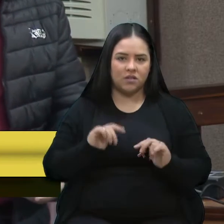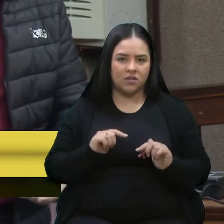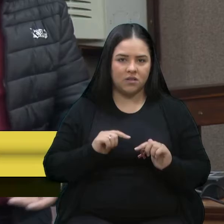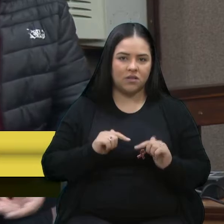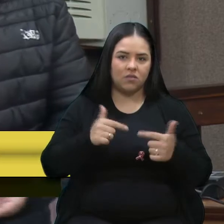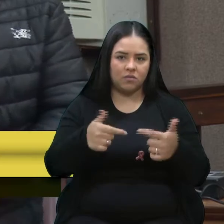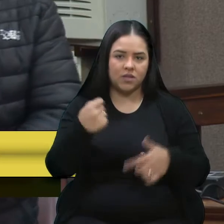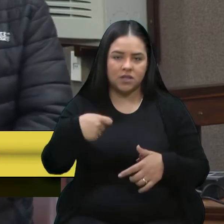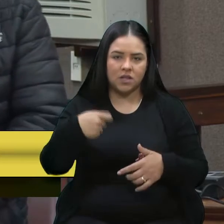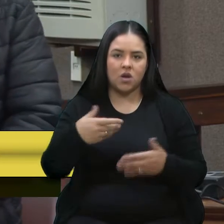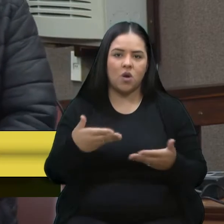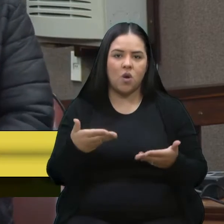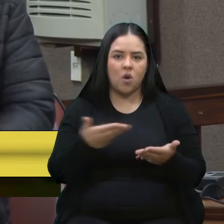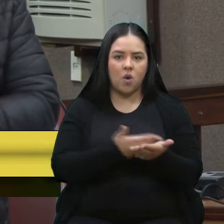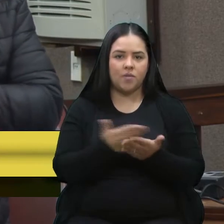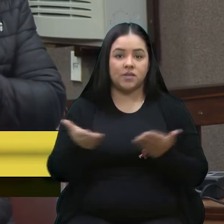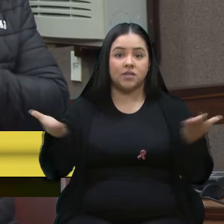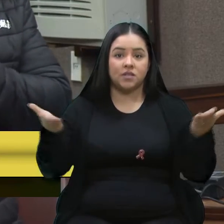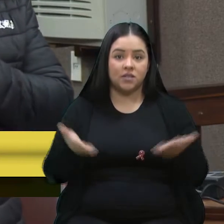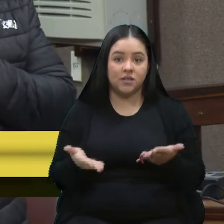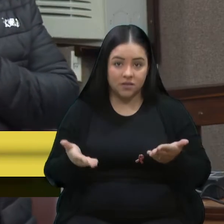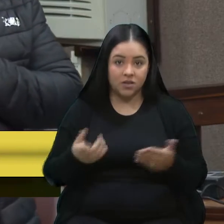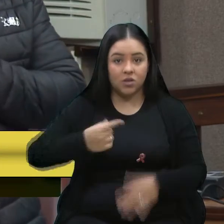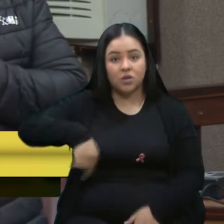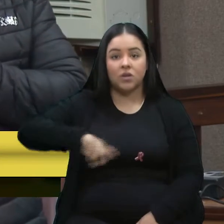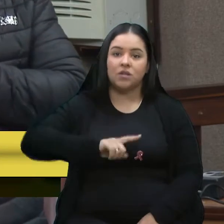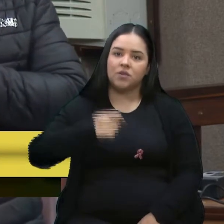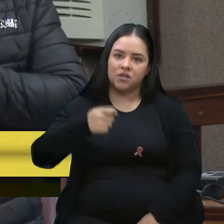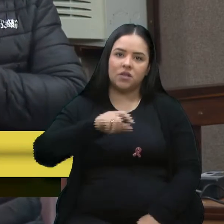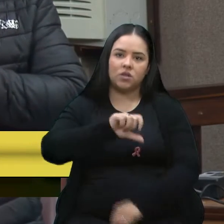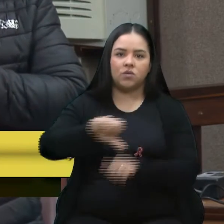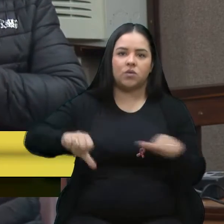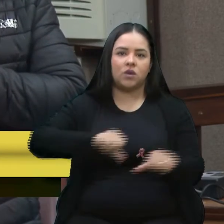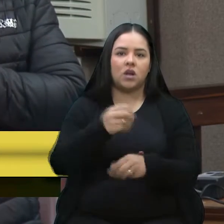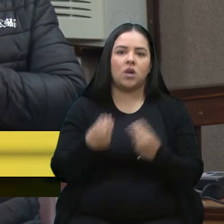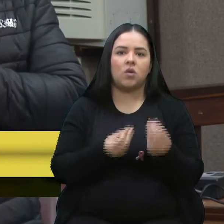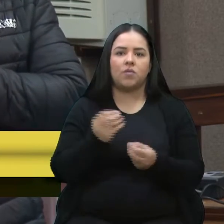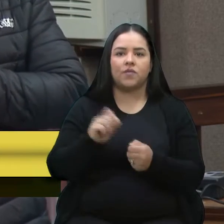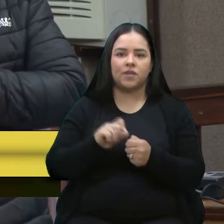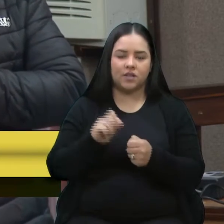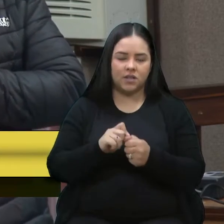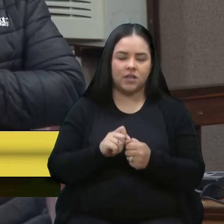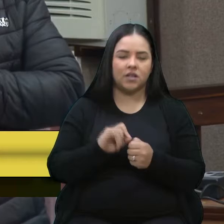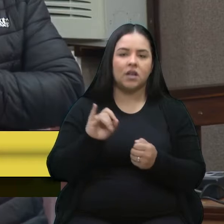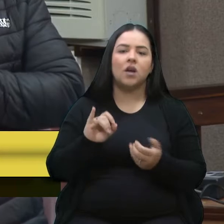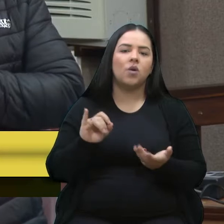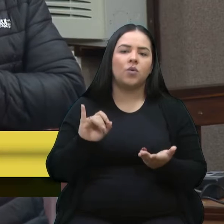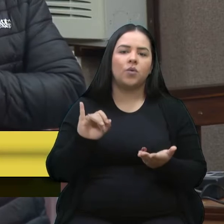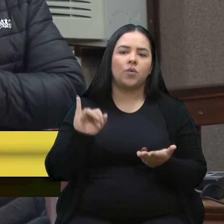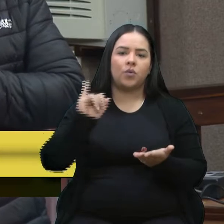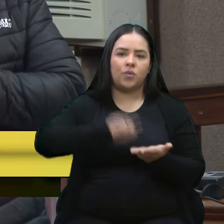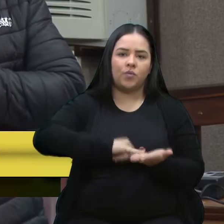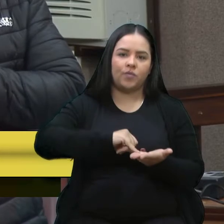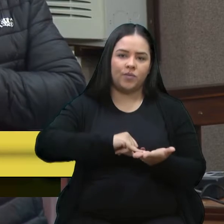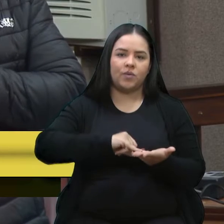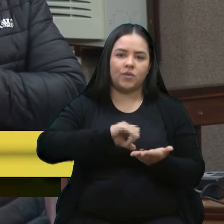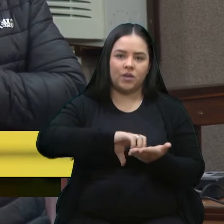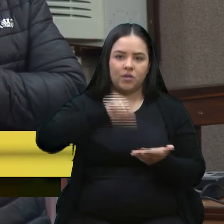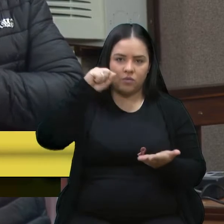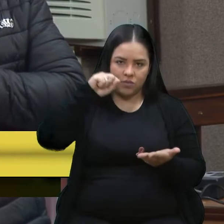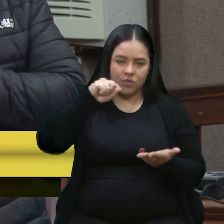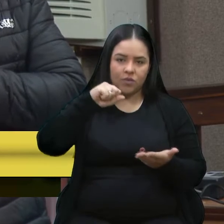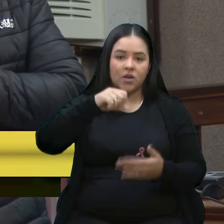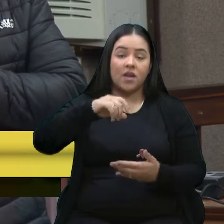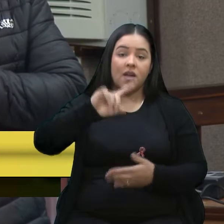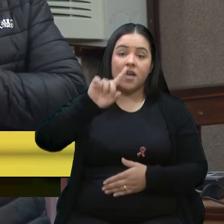imediato. E tem como, só que nós temos que mudar a política de tributação. Esta é a nossa proposta aqui, da